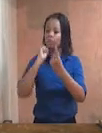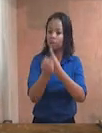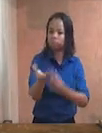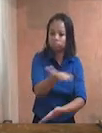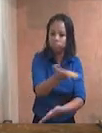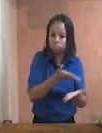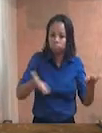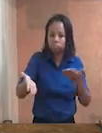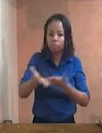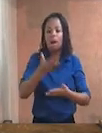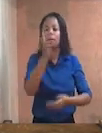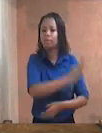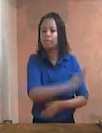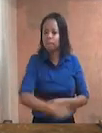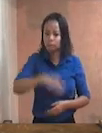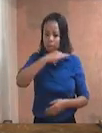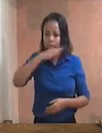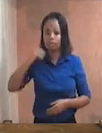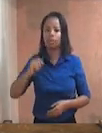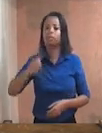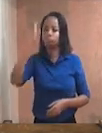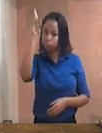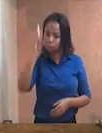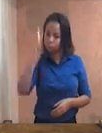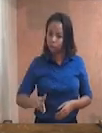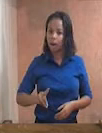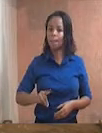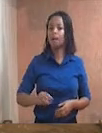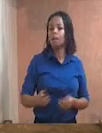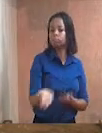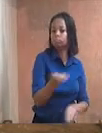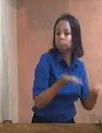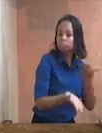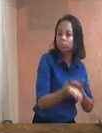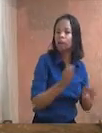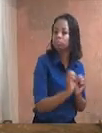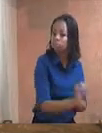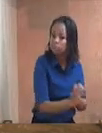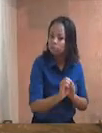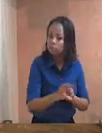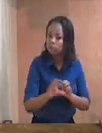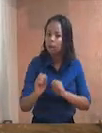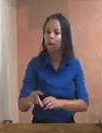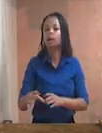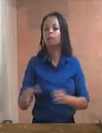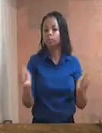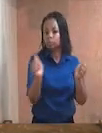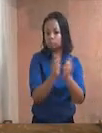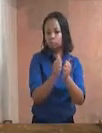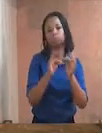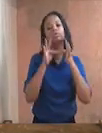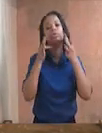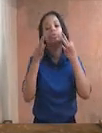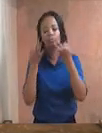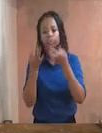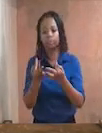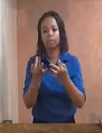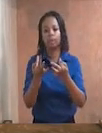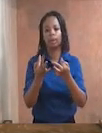criança ou adolescente tem o direito a ser criado e educado no seio da sua família e,